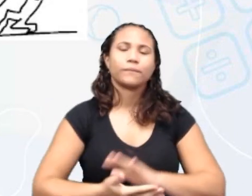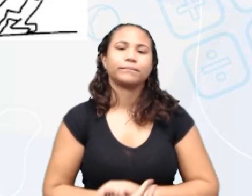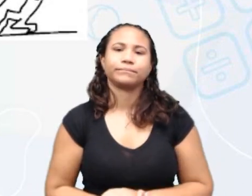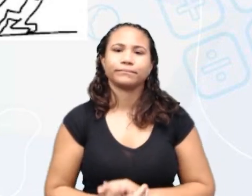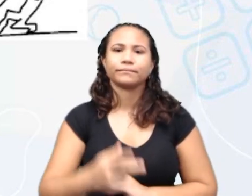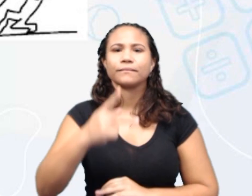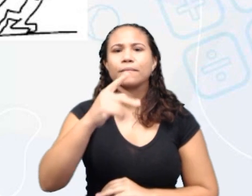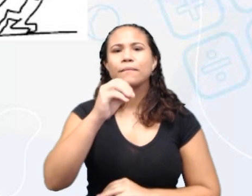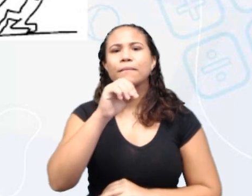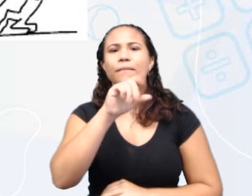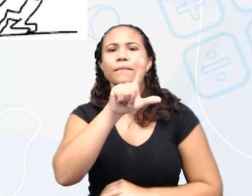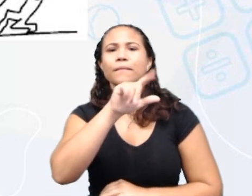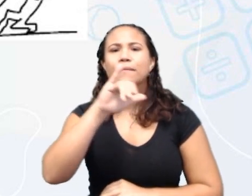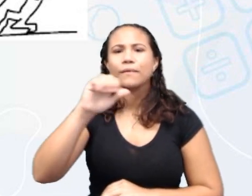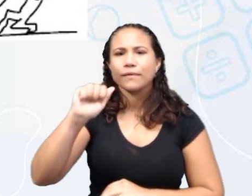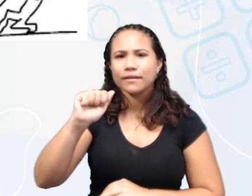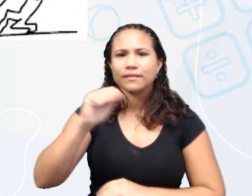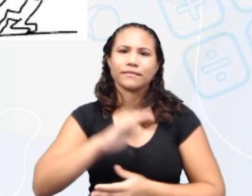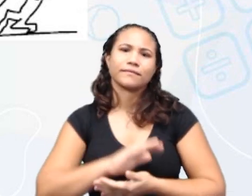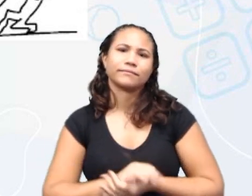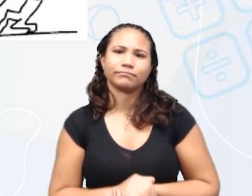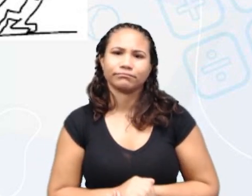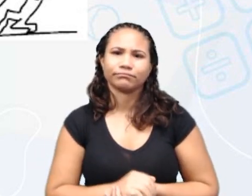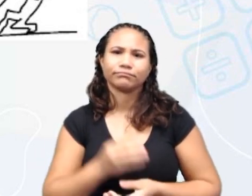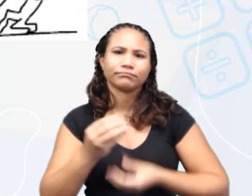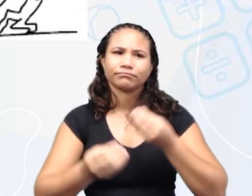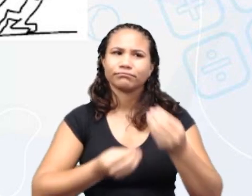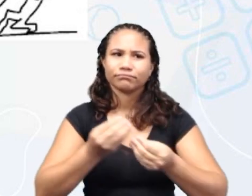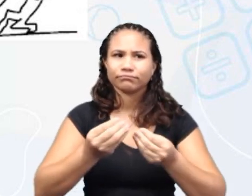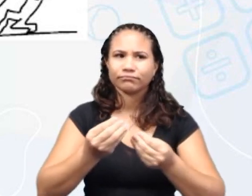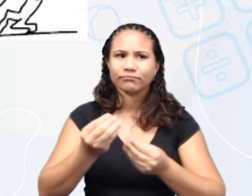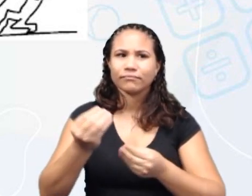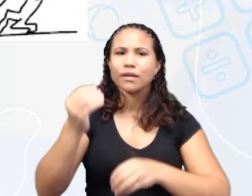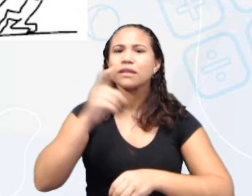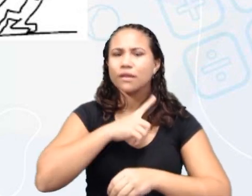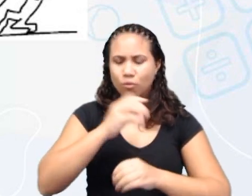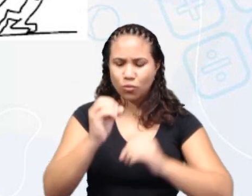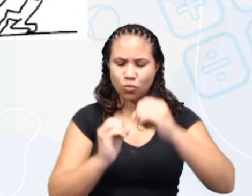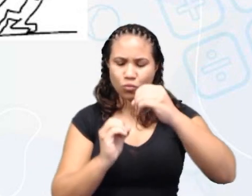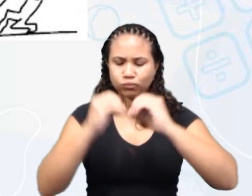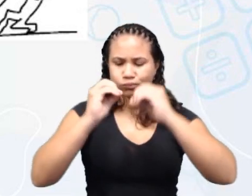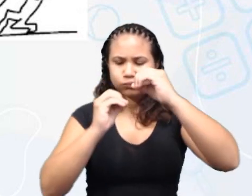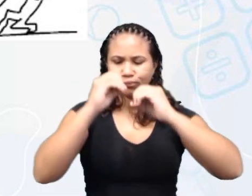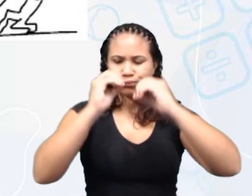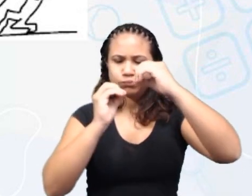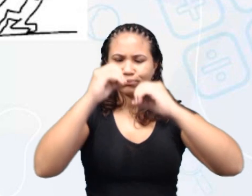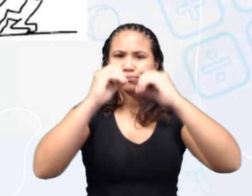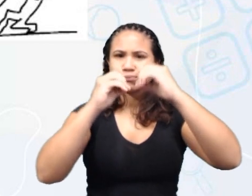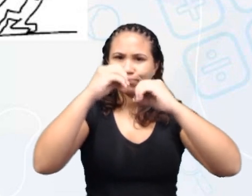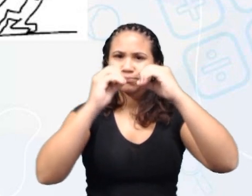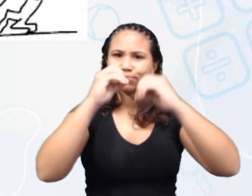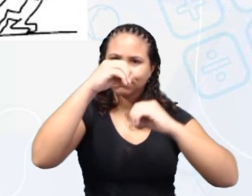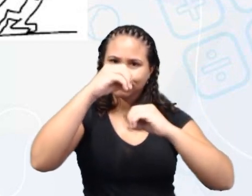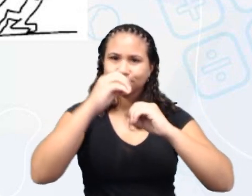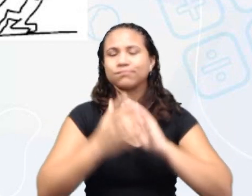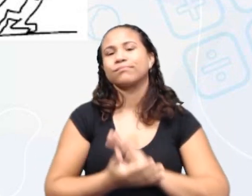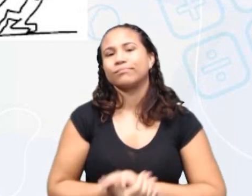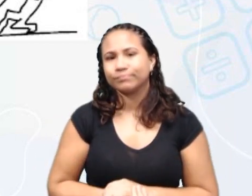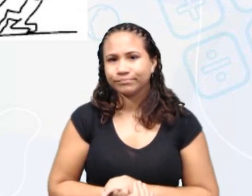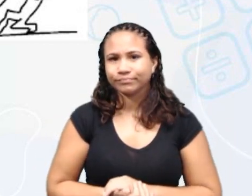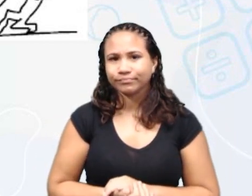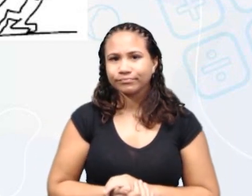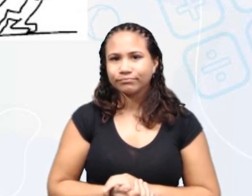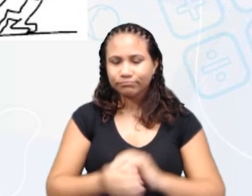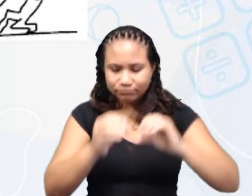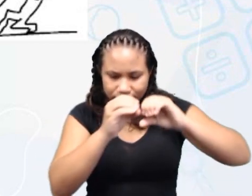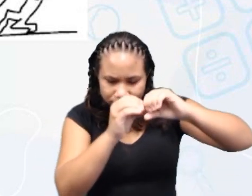Polias ou roldanas. Uma polia é uma roda com uma ranhura ao